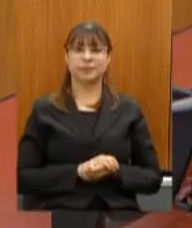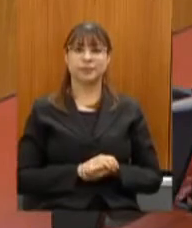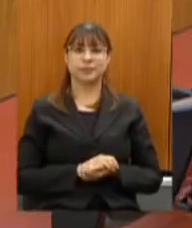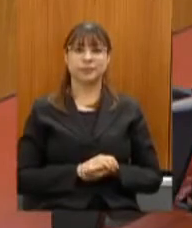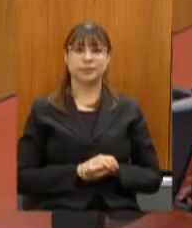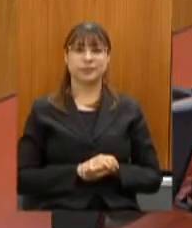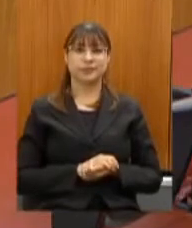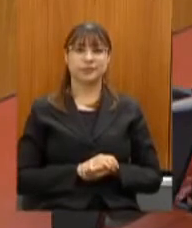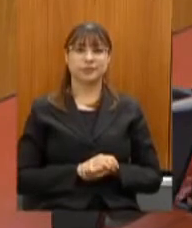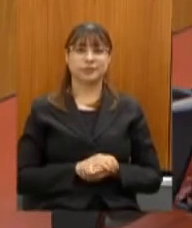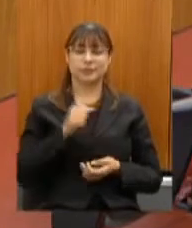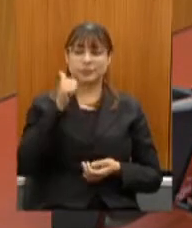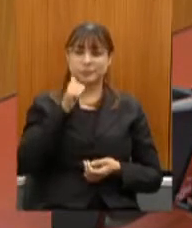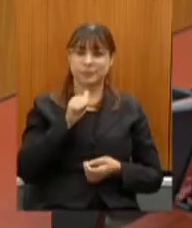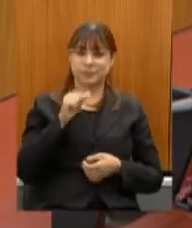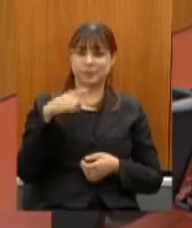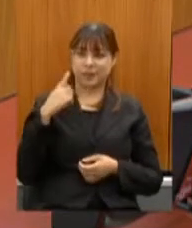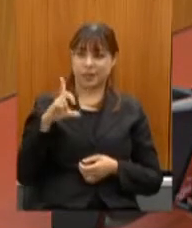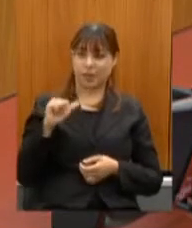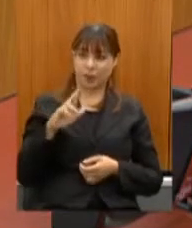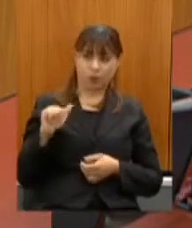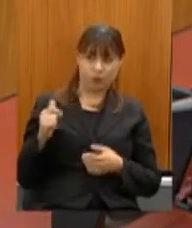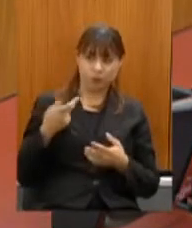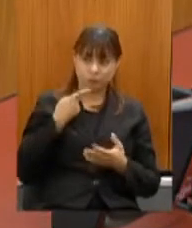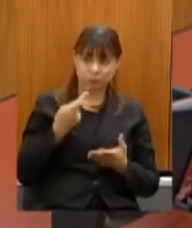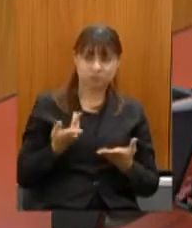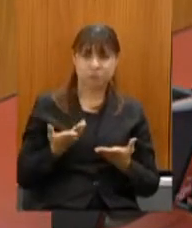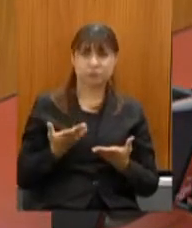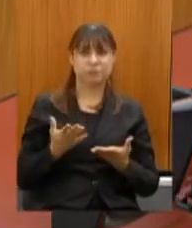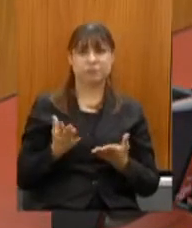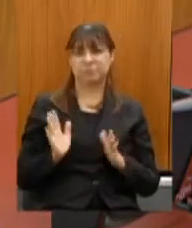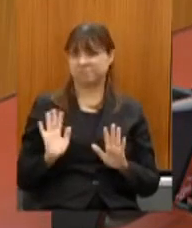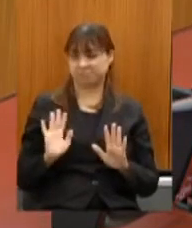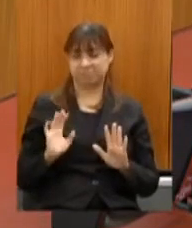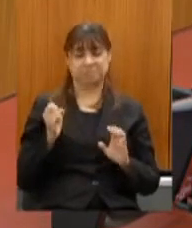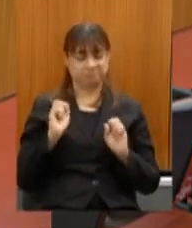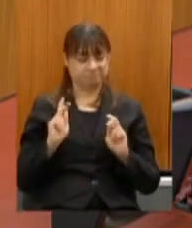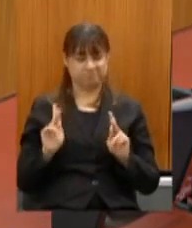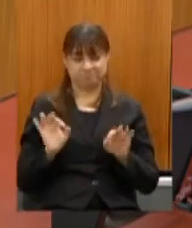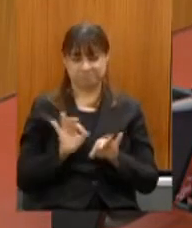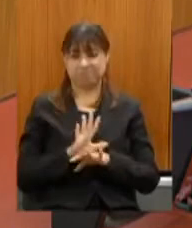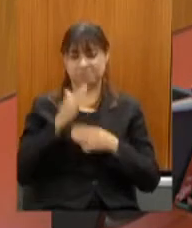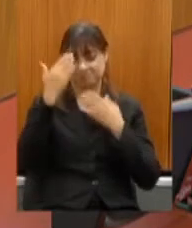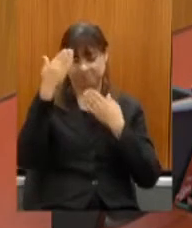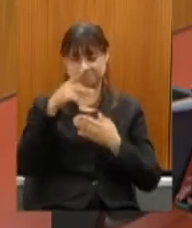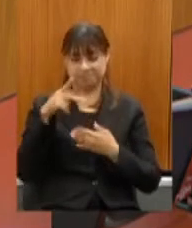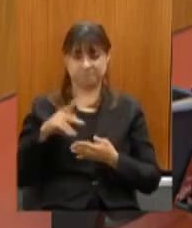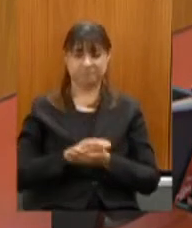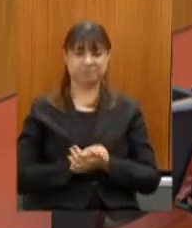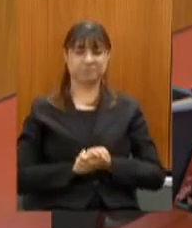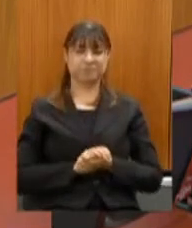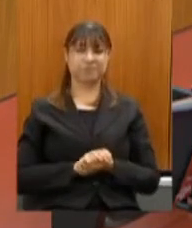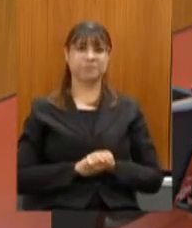deputada Laura Serrano considerações já fui contemplada obrigada senhor presidente